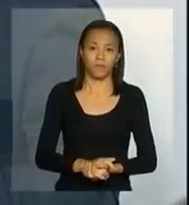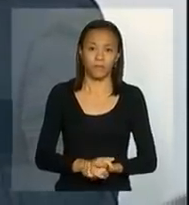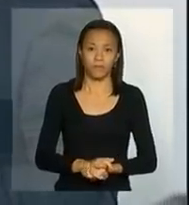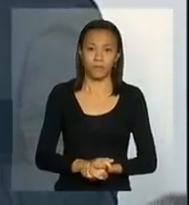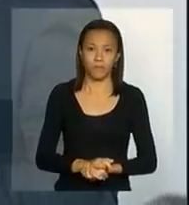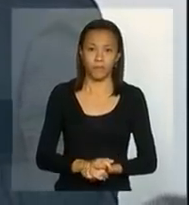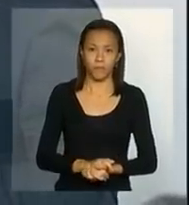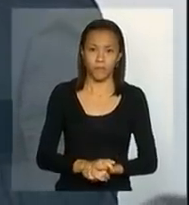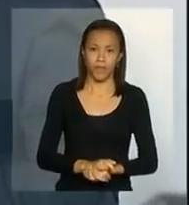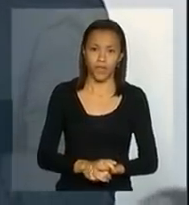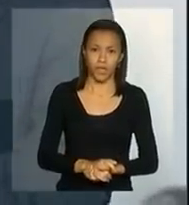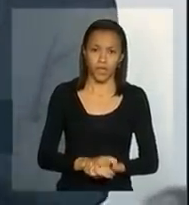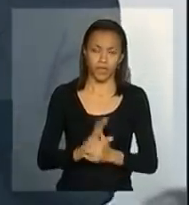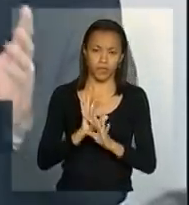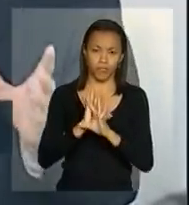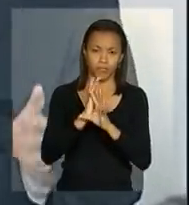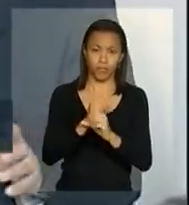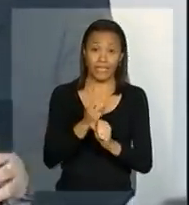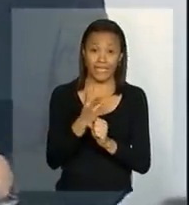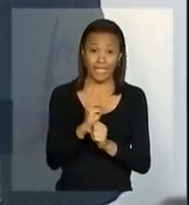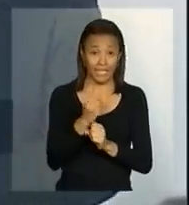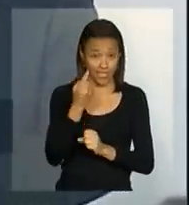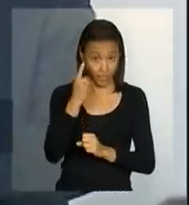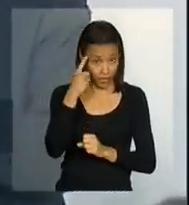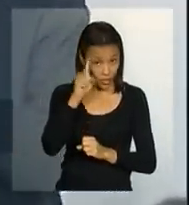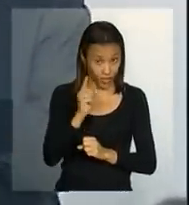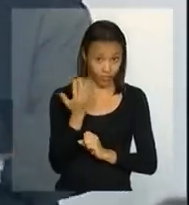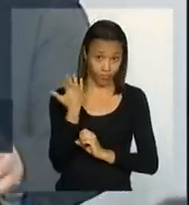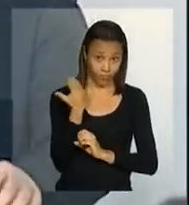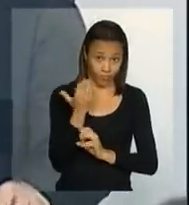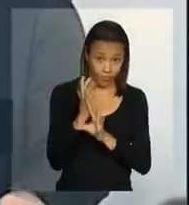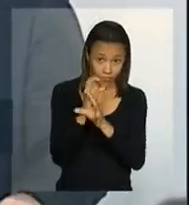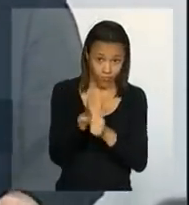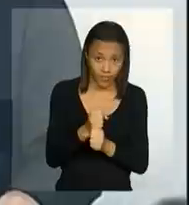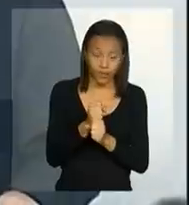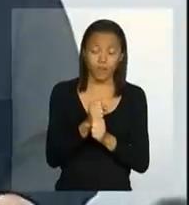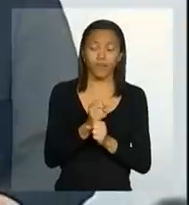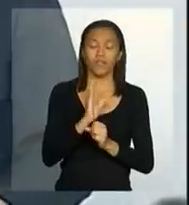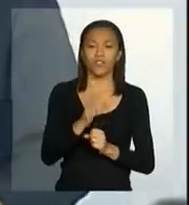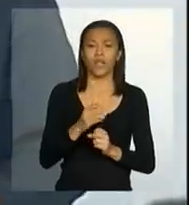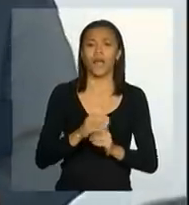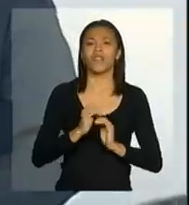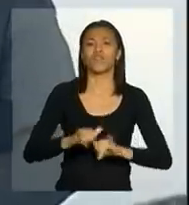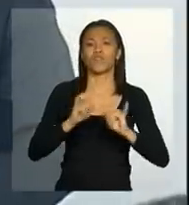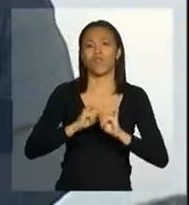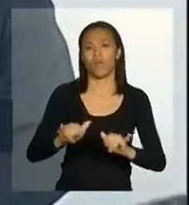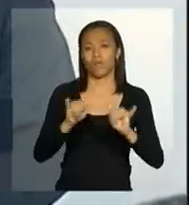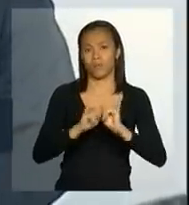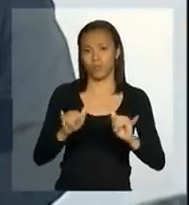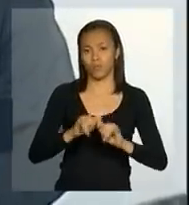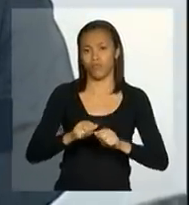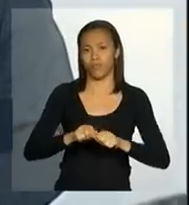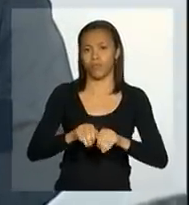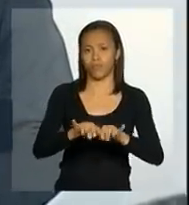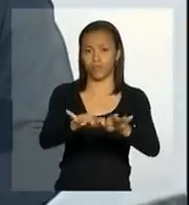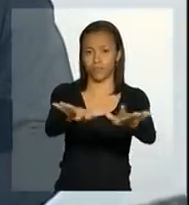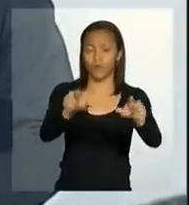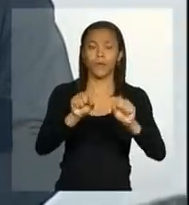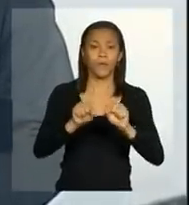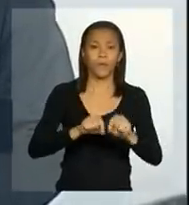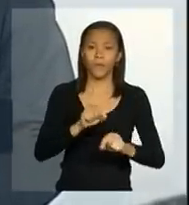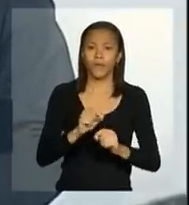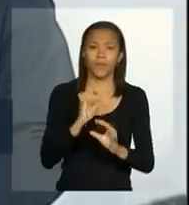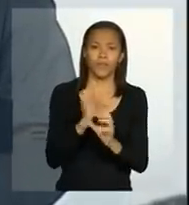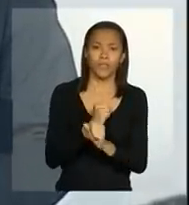durante esses últimos 30 dias, foram, digamos, veiculadas informações sobre dotação